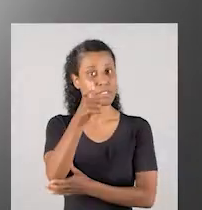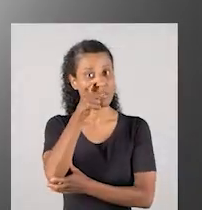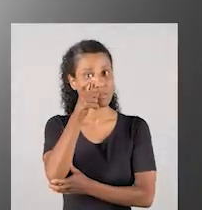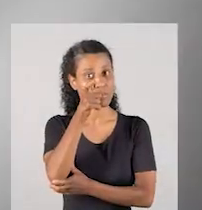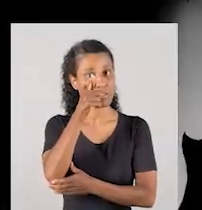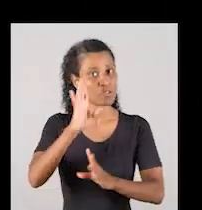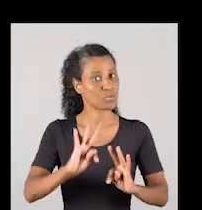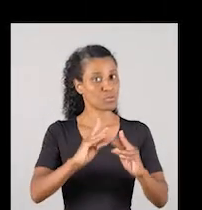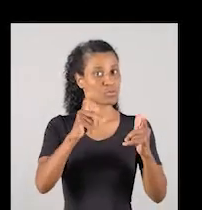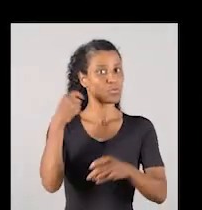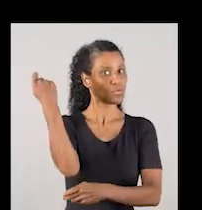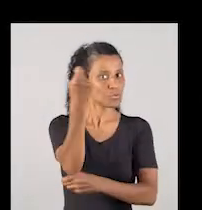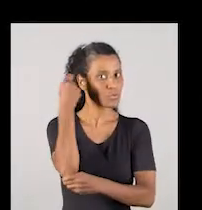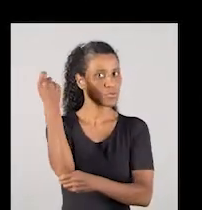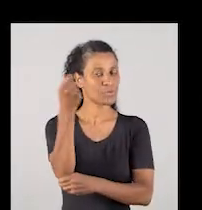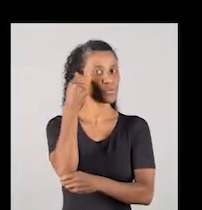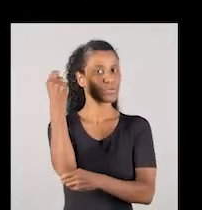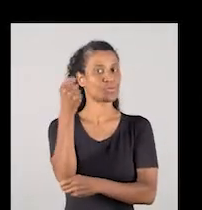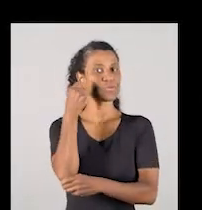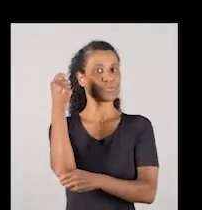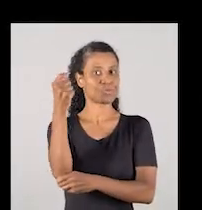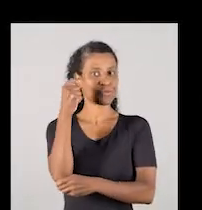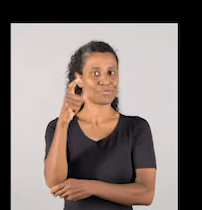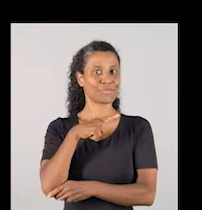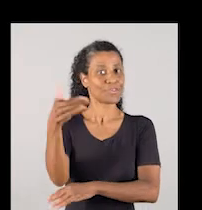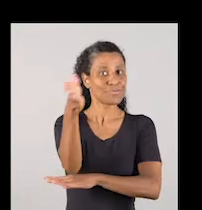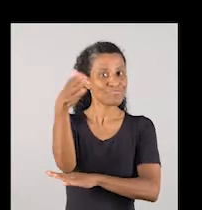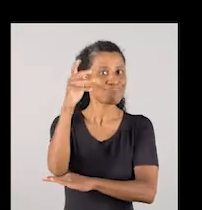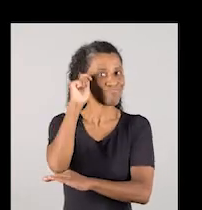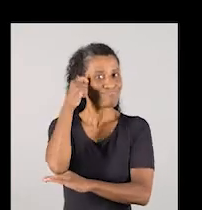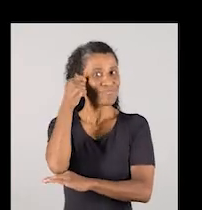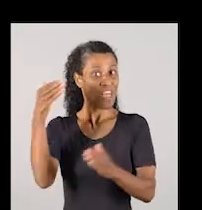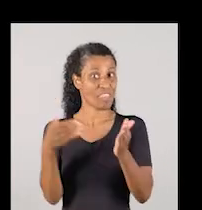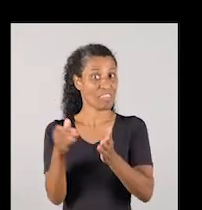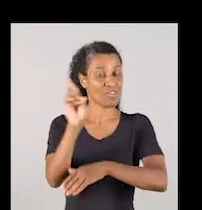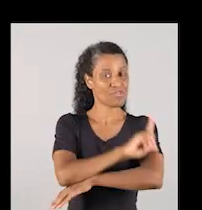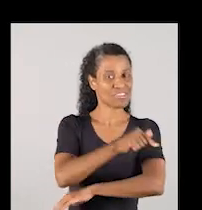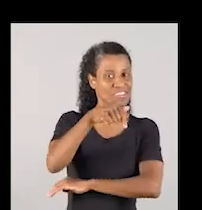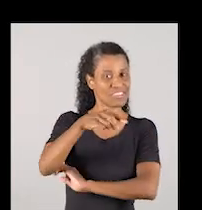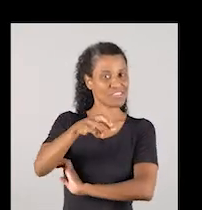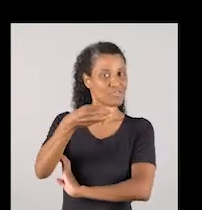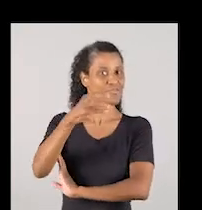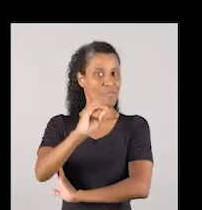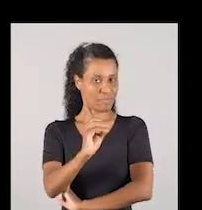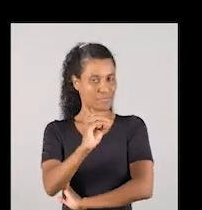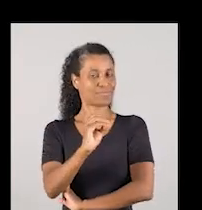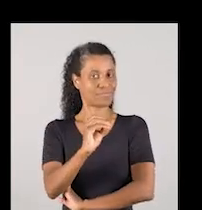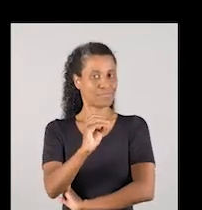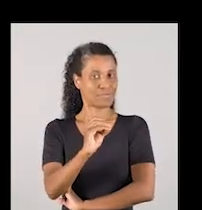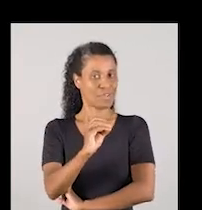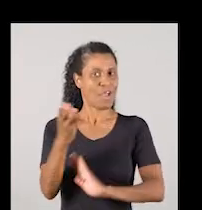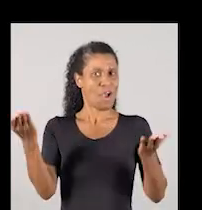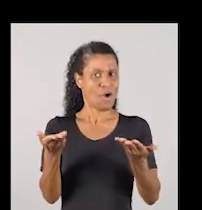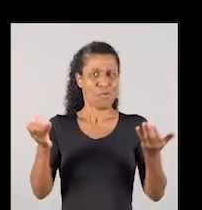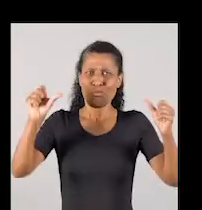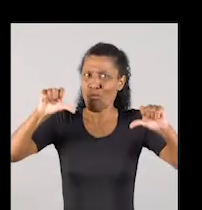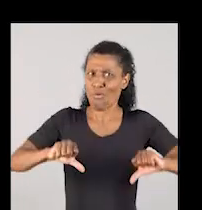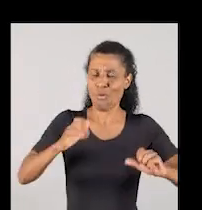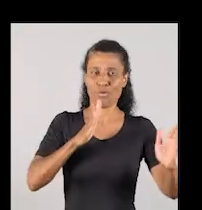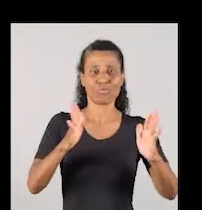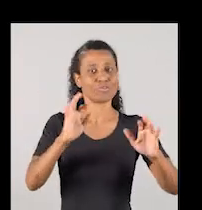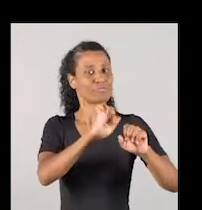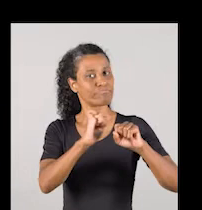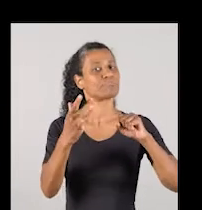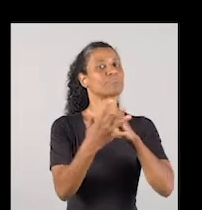Atenção! Todo o Rio Grande do Sul está em bandeira preta até o dia 7 de março. Estamos vivendo o pior